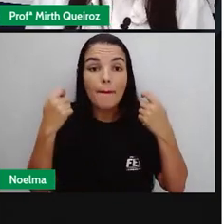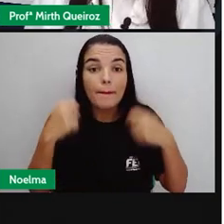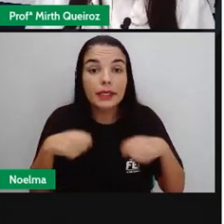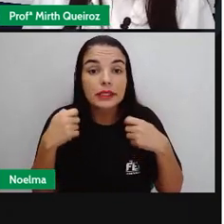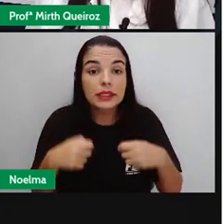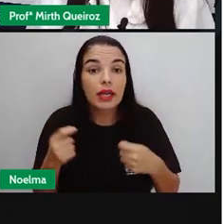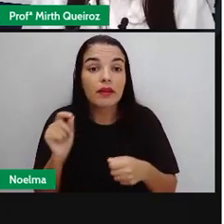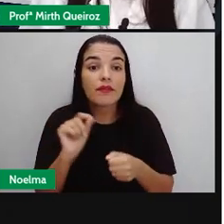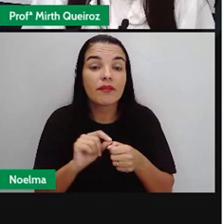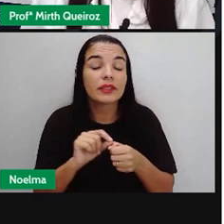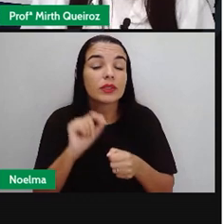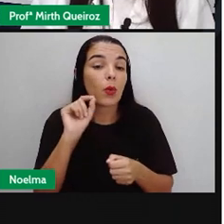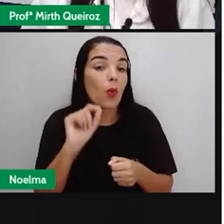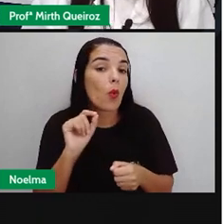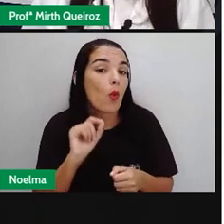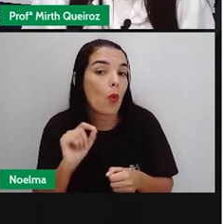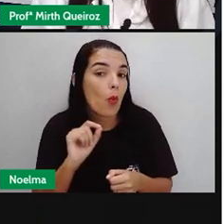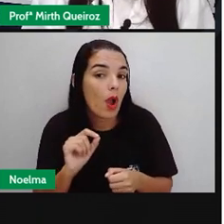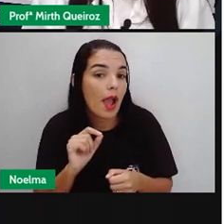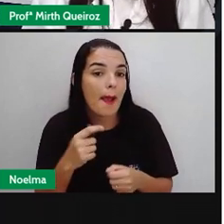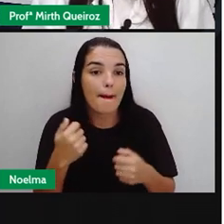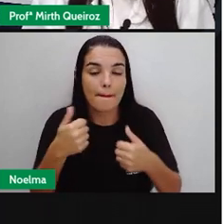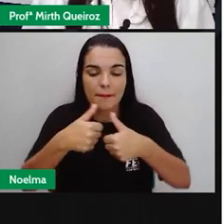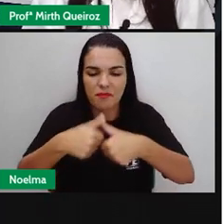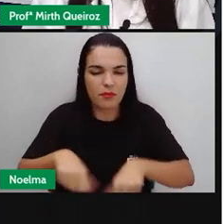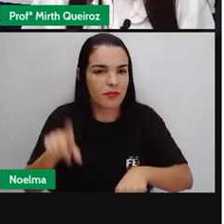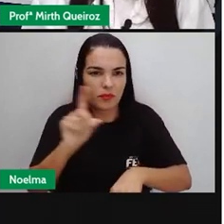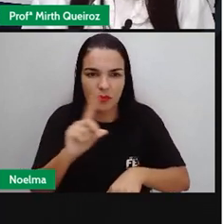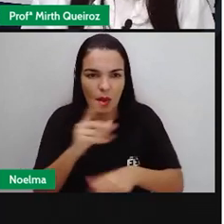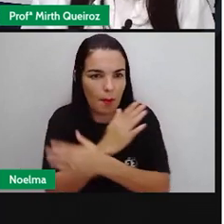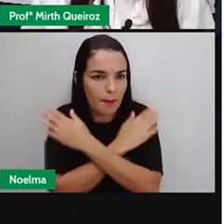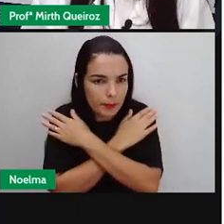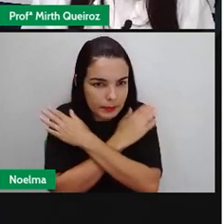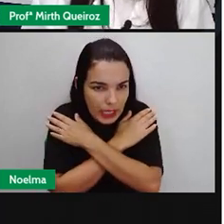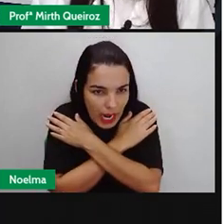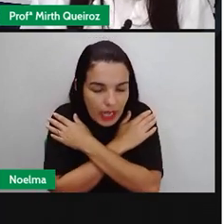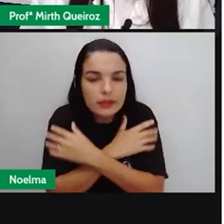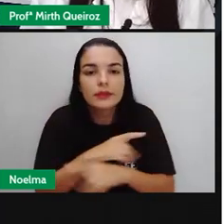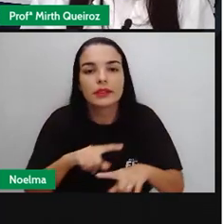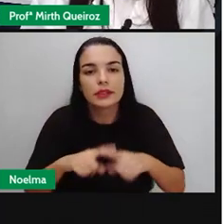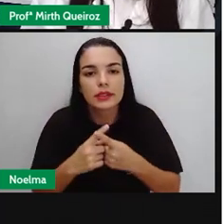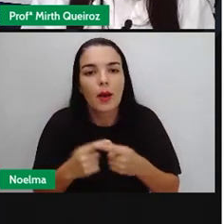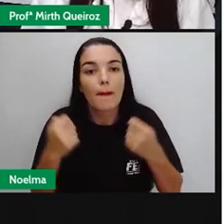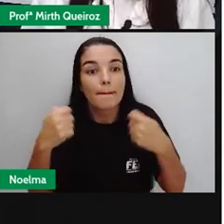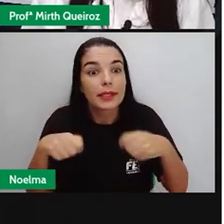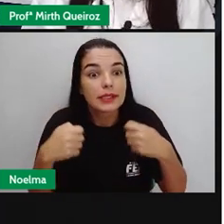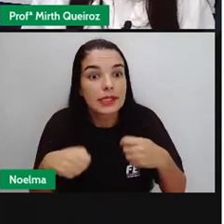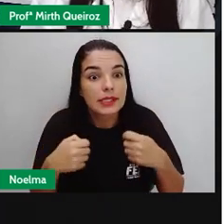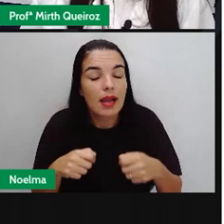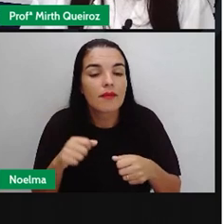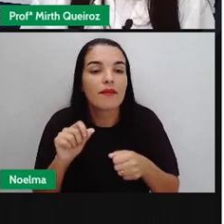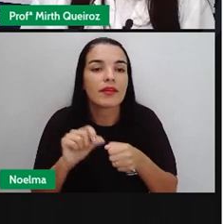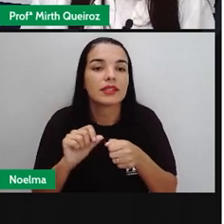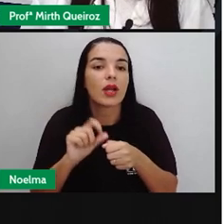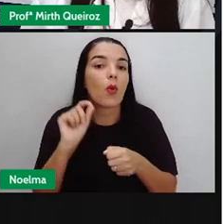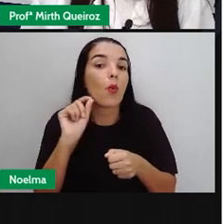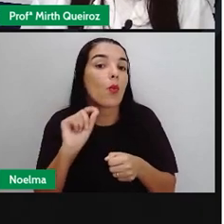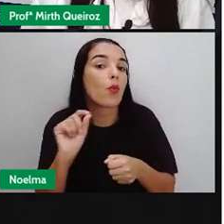aqui não ficassem desempregadas devido ao excesso da população, para se ter uma ideia,